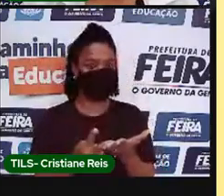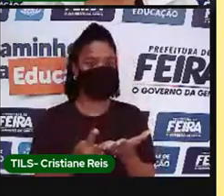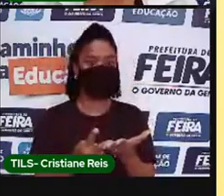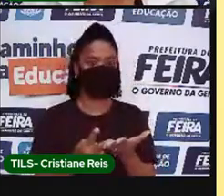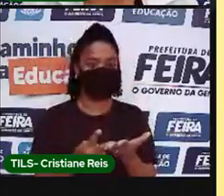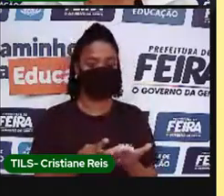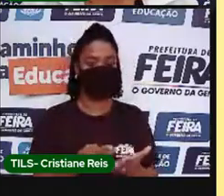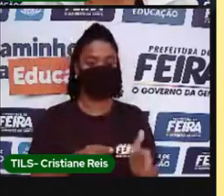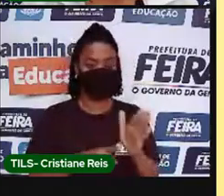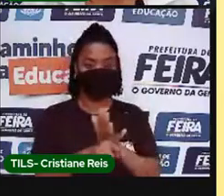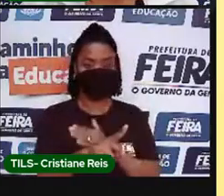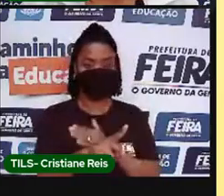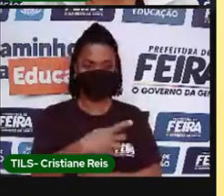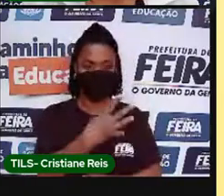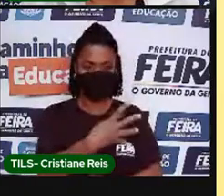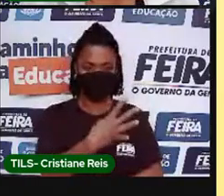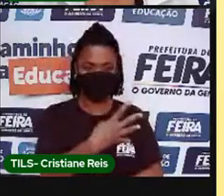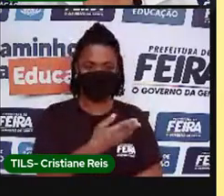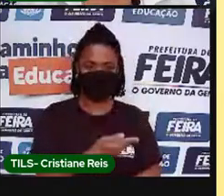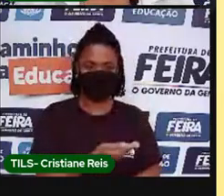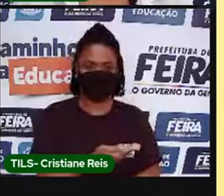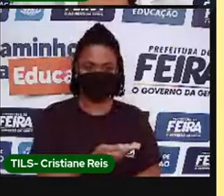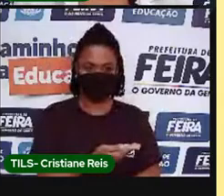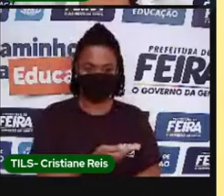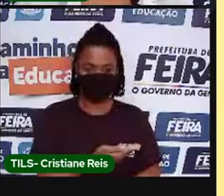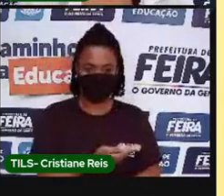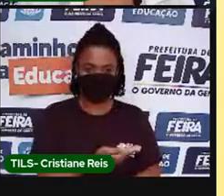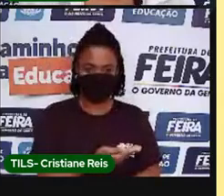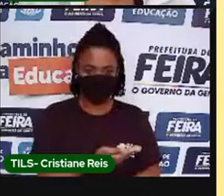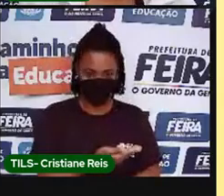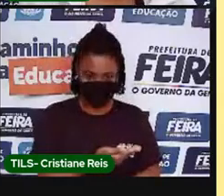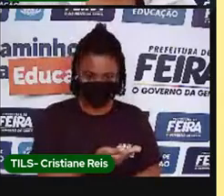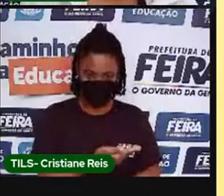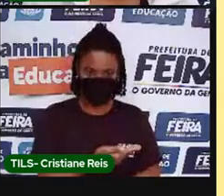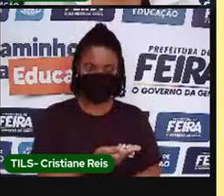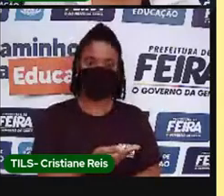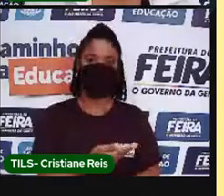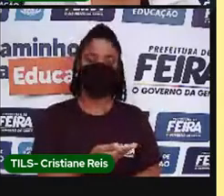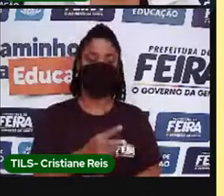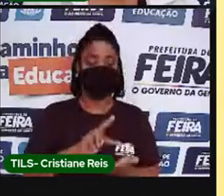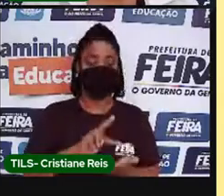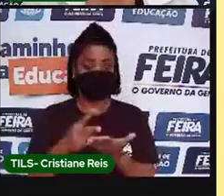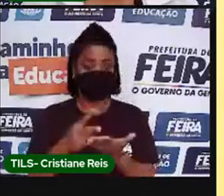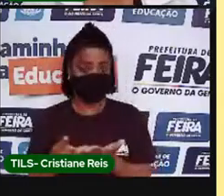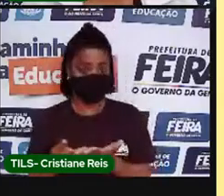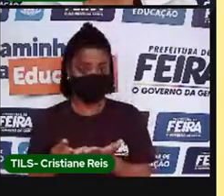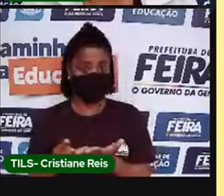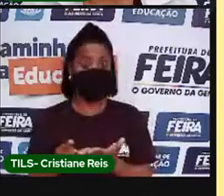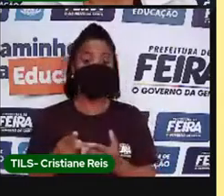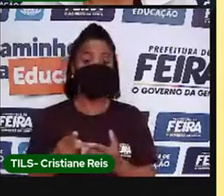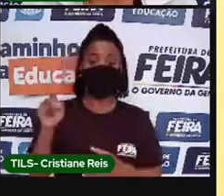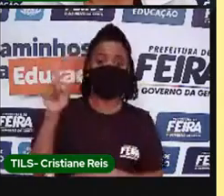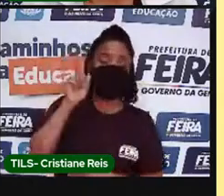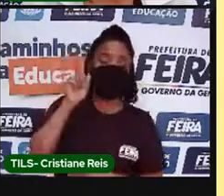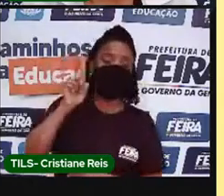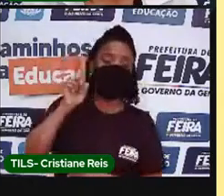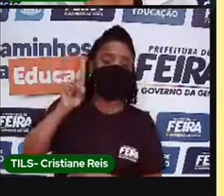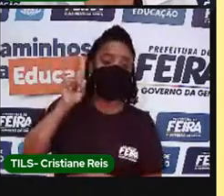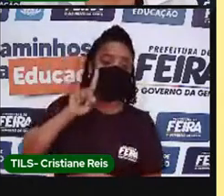o povo americano faz no dia de ação de graças?